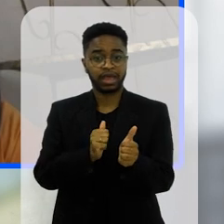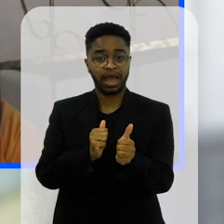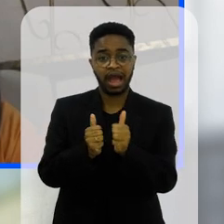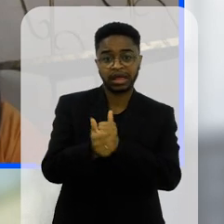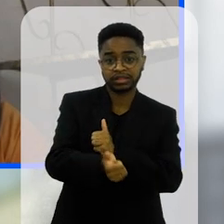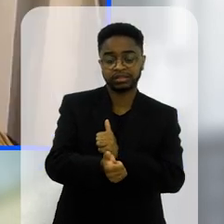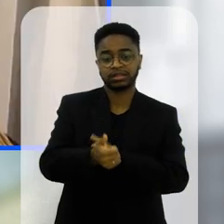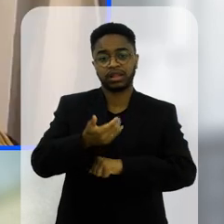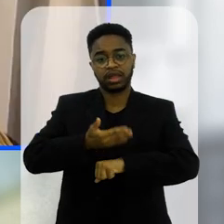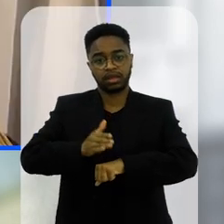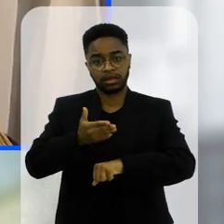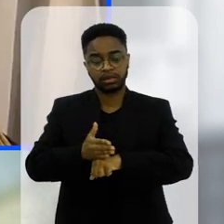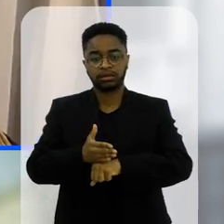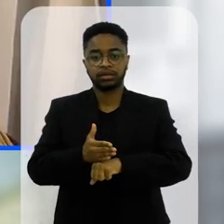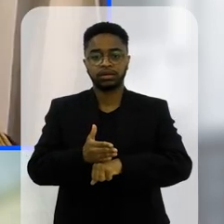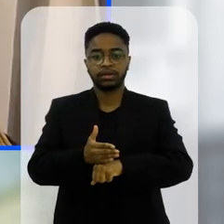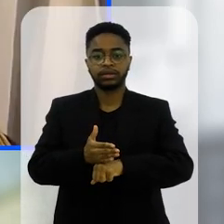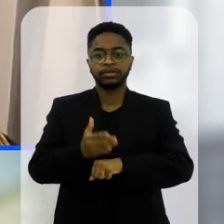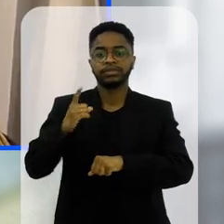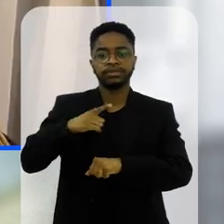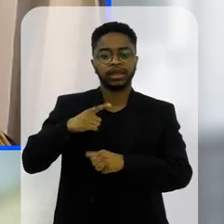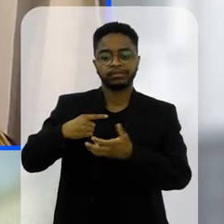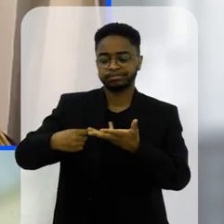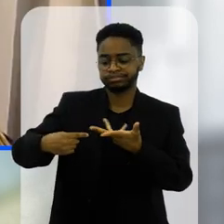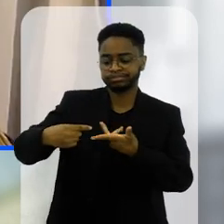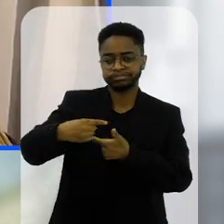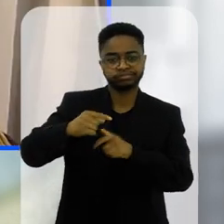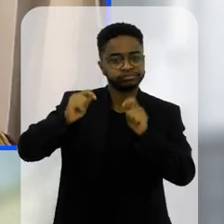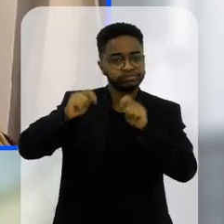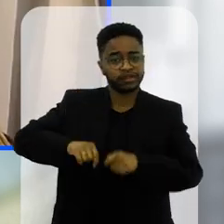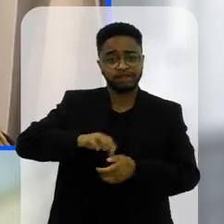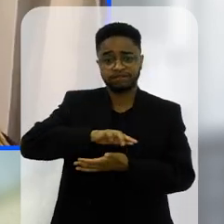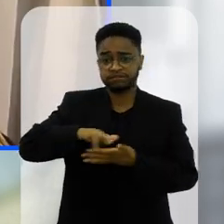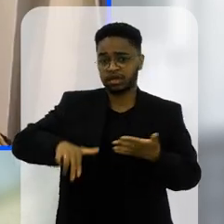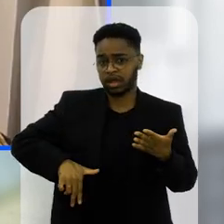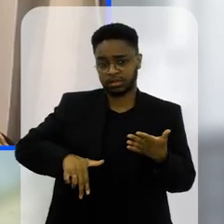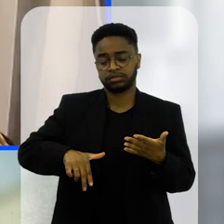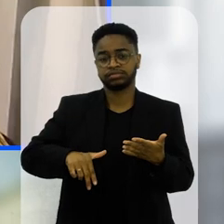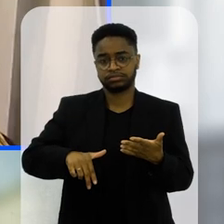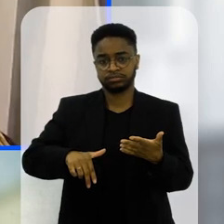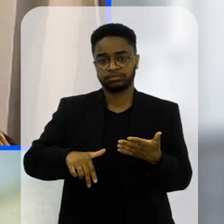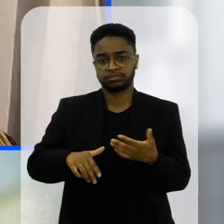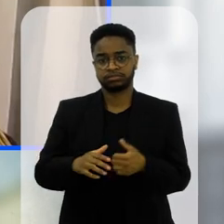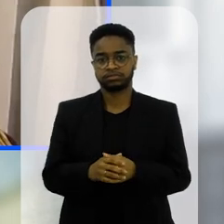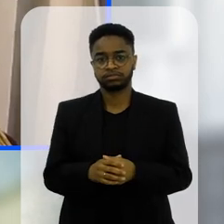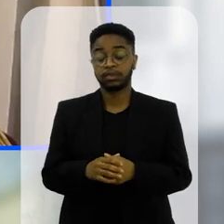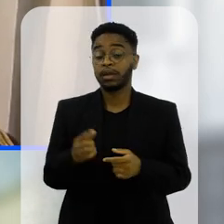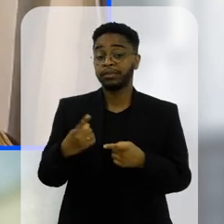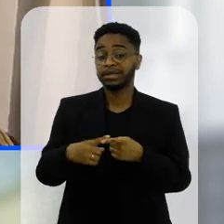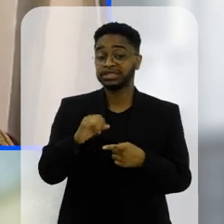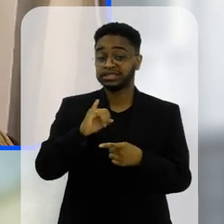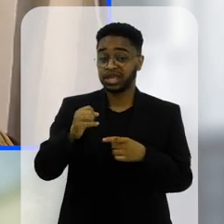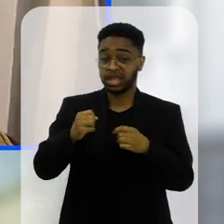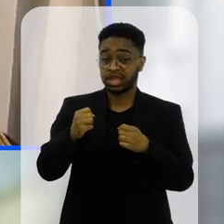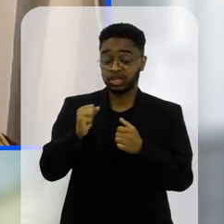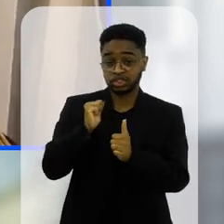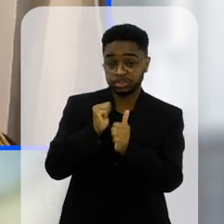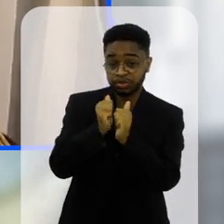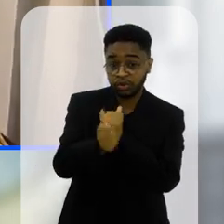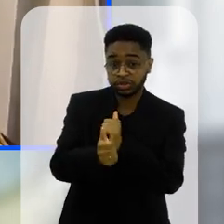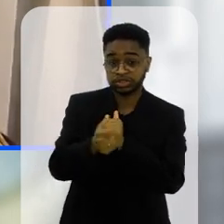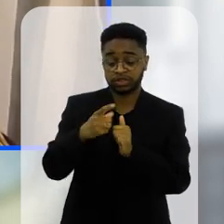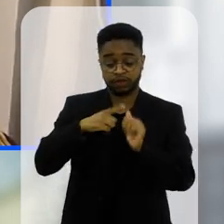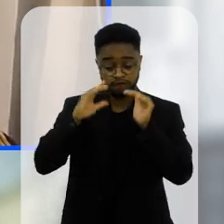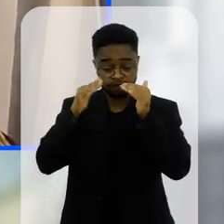quando ele faz um esporte ele vai desenvolver várias habilidades além das habilidades físicas né quando você faz um esporte você